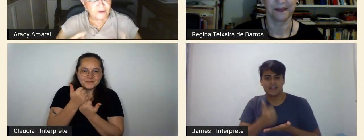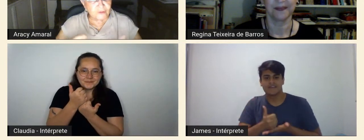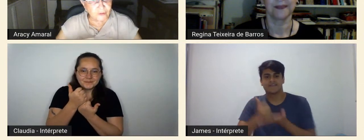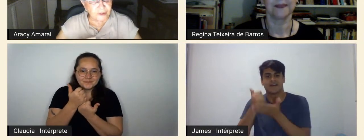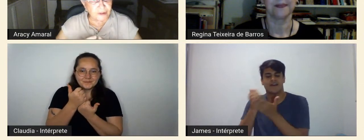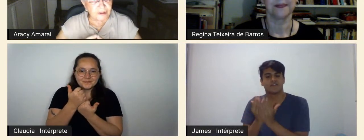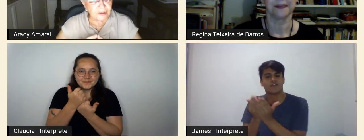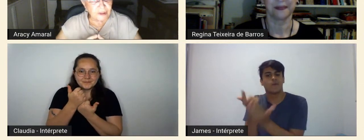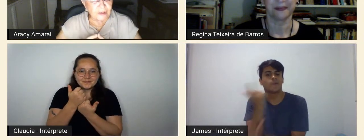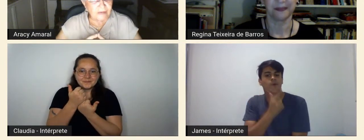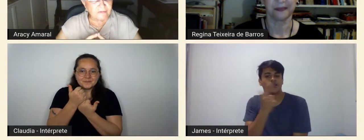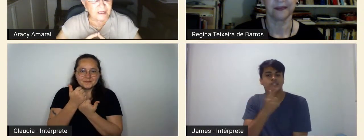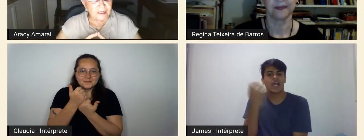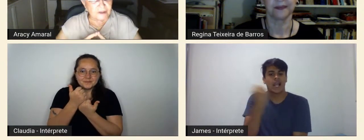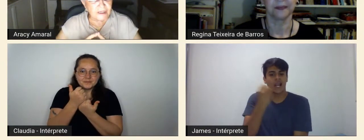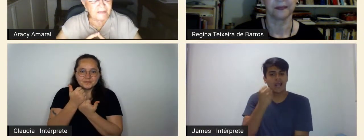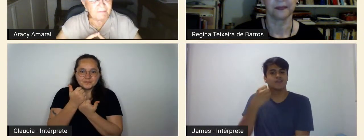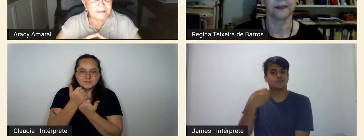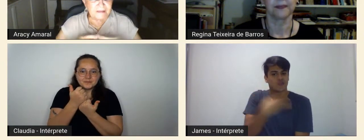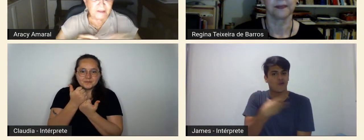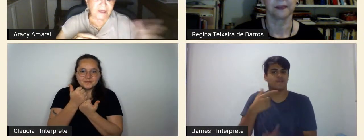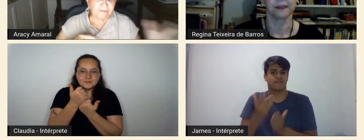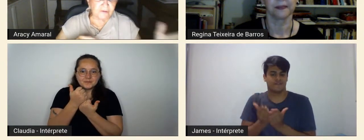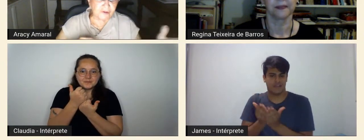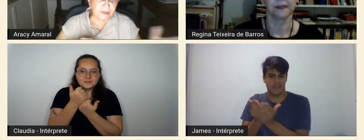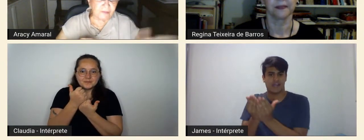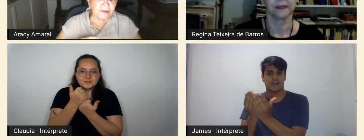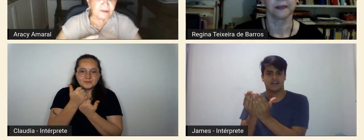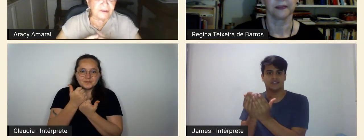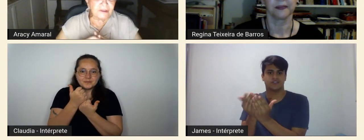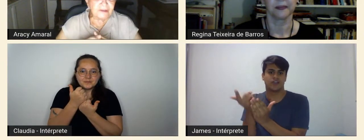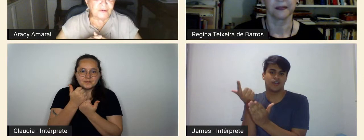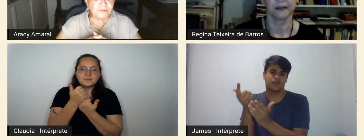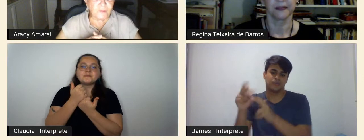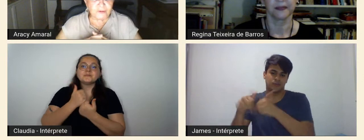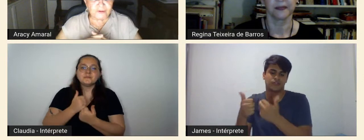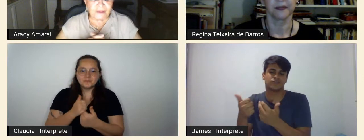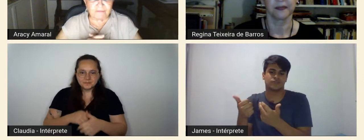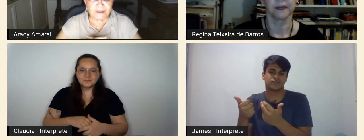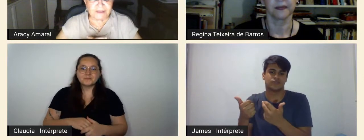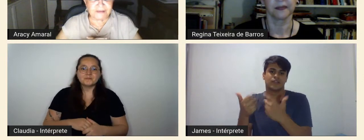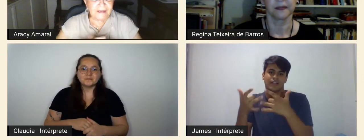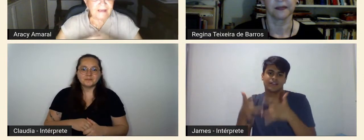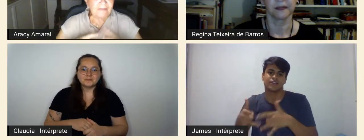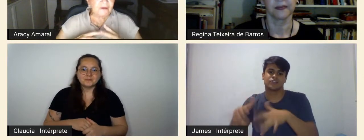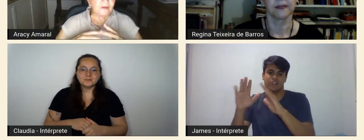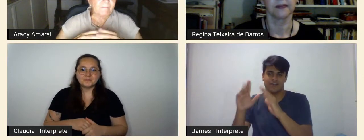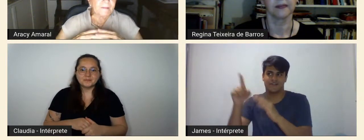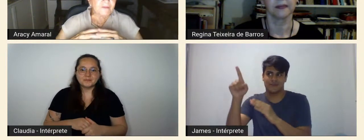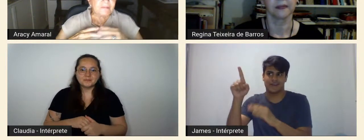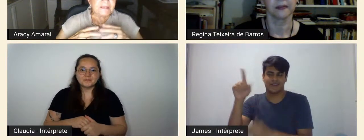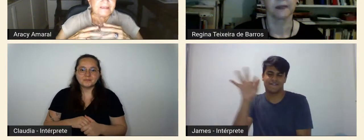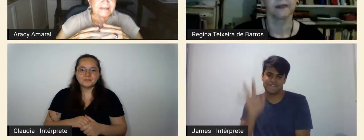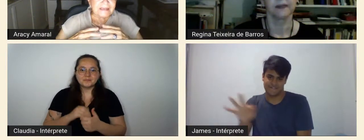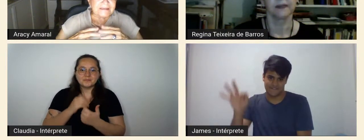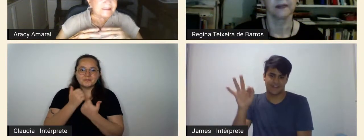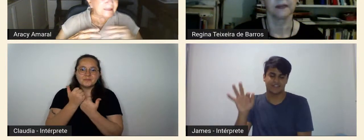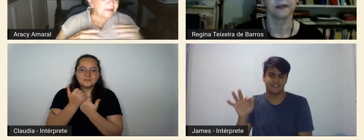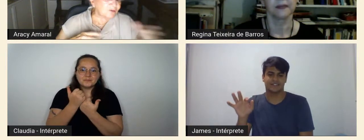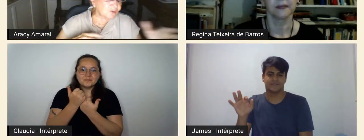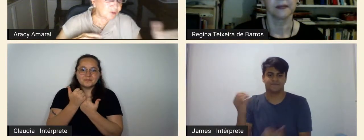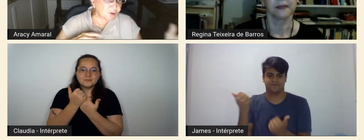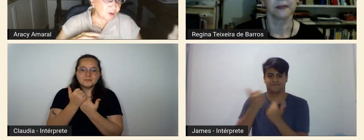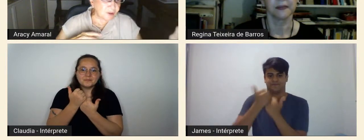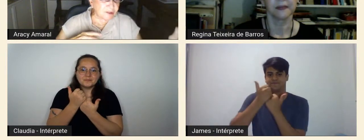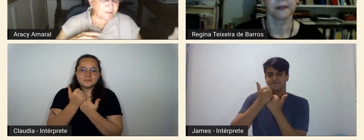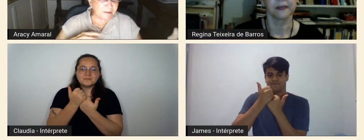fresco durante a viagem que deixavam justamente nos portos da França enfim eu sabia detalhes